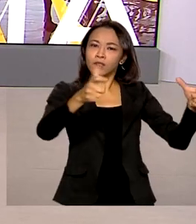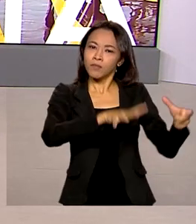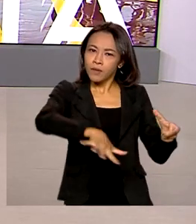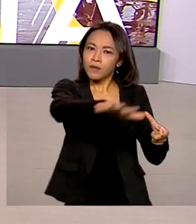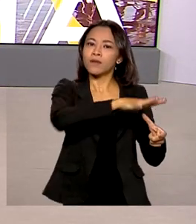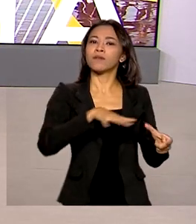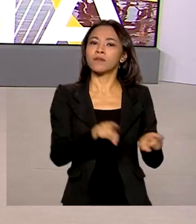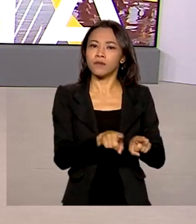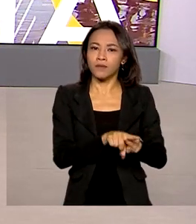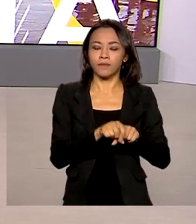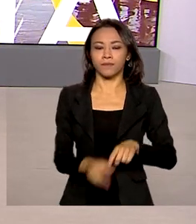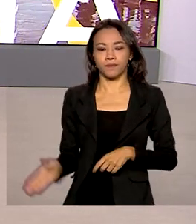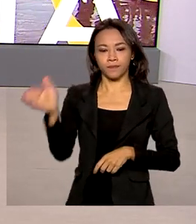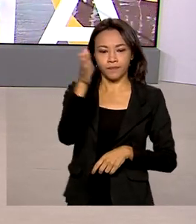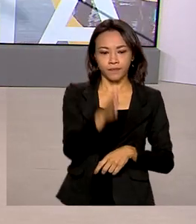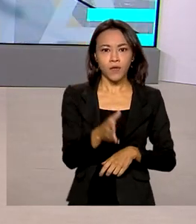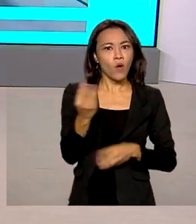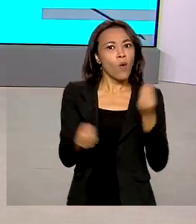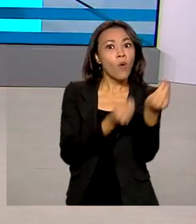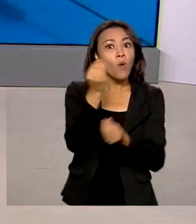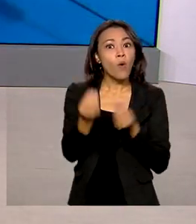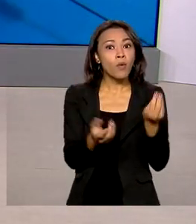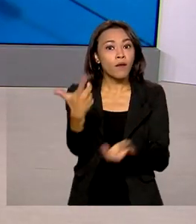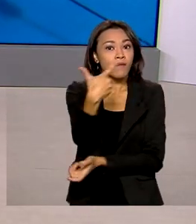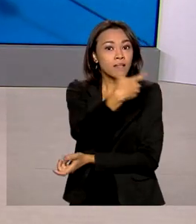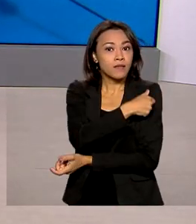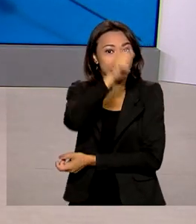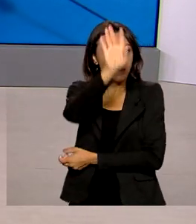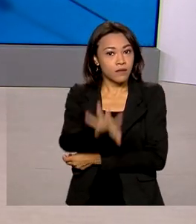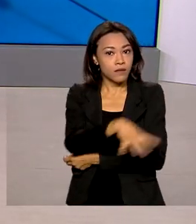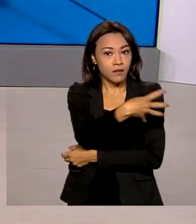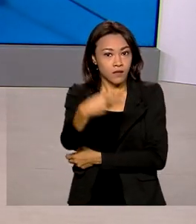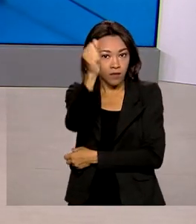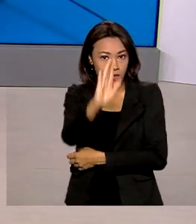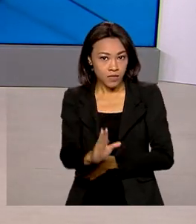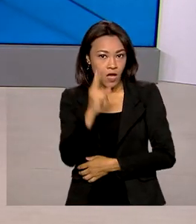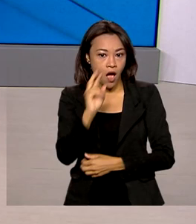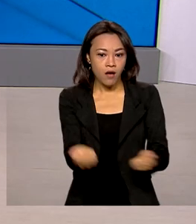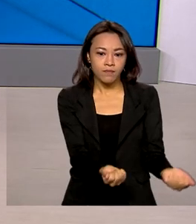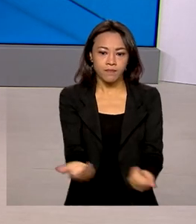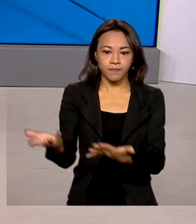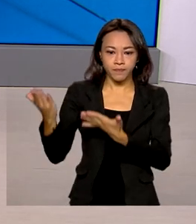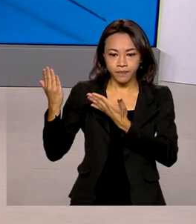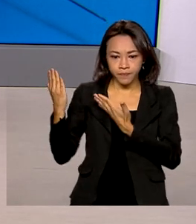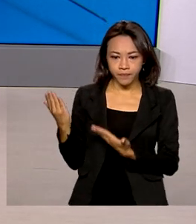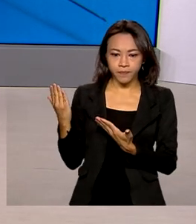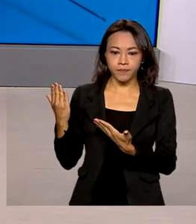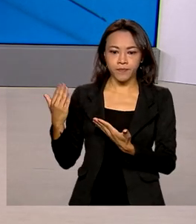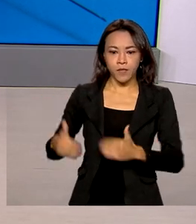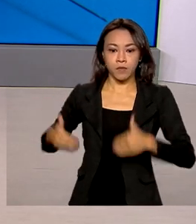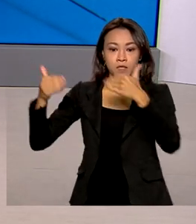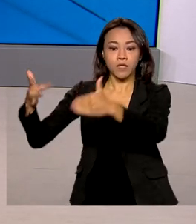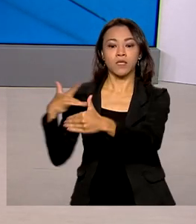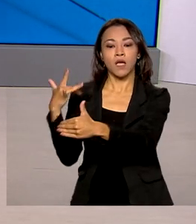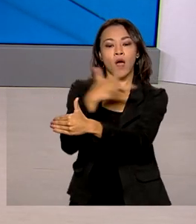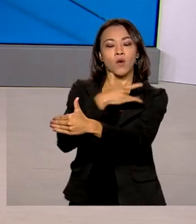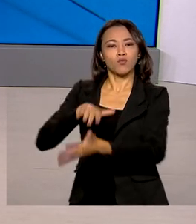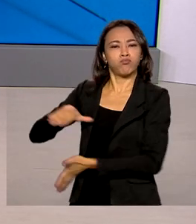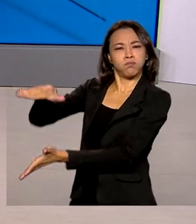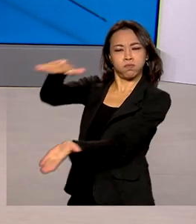Vamos ver então como está a vacinação pelo Brasil, aqui no telão, vamos lá. De acordo com dados do Ministério da Saúde, foram distribuídas